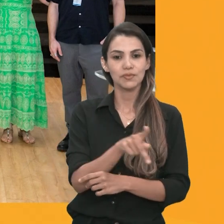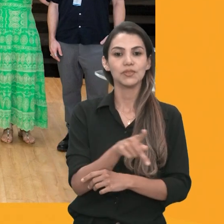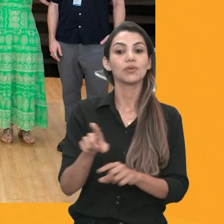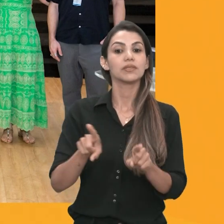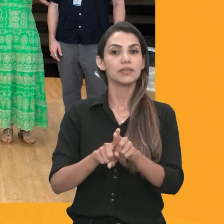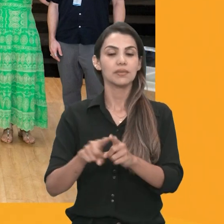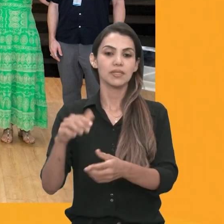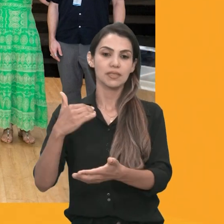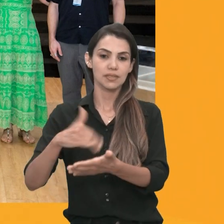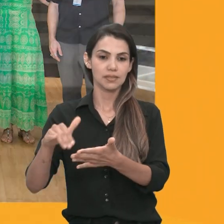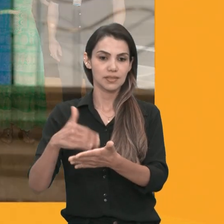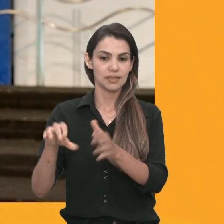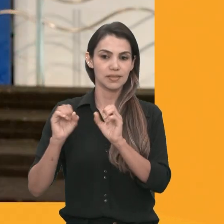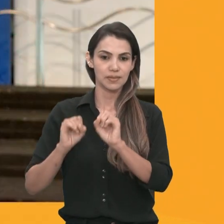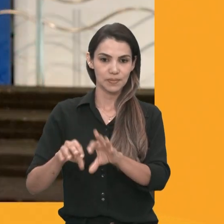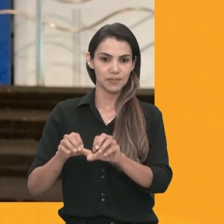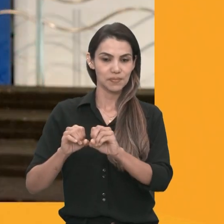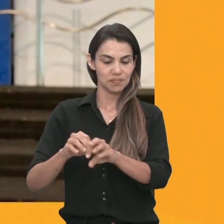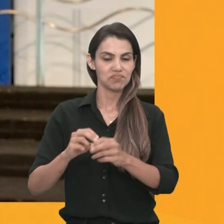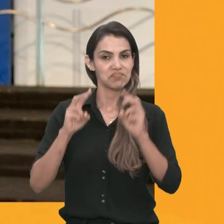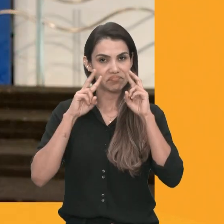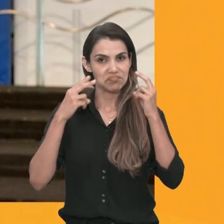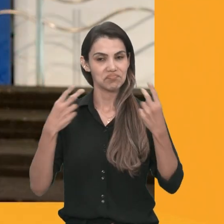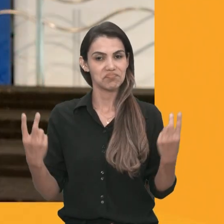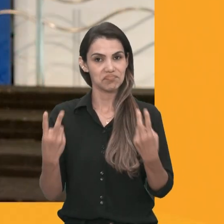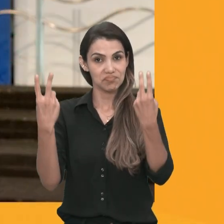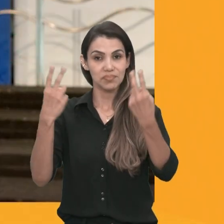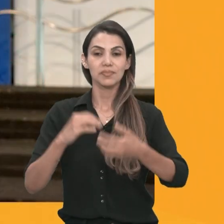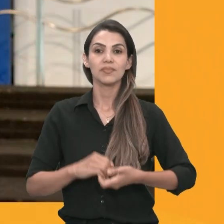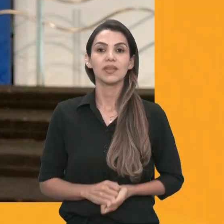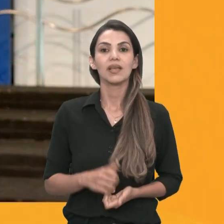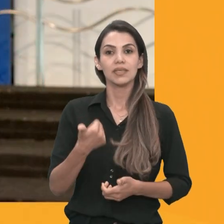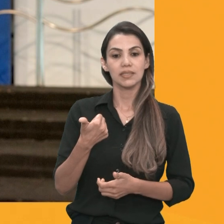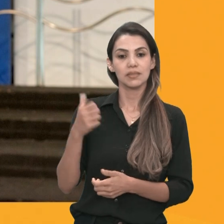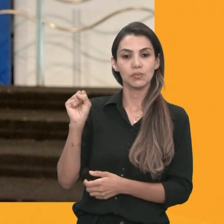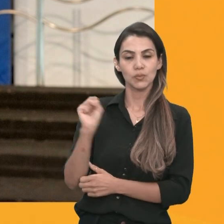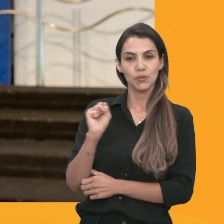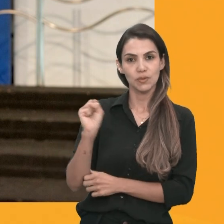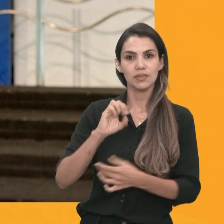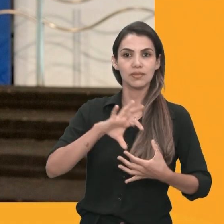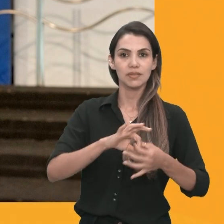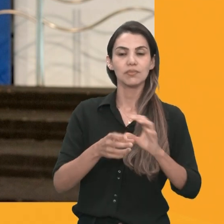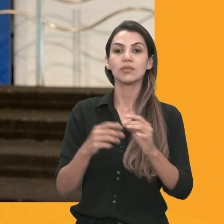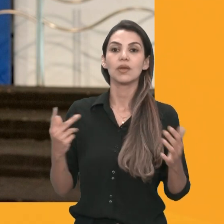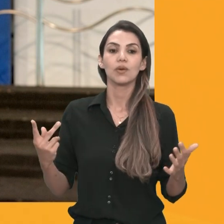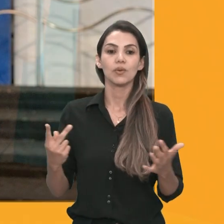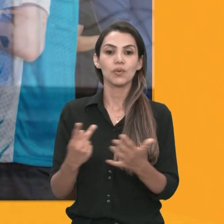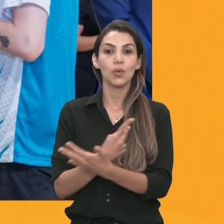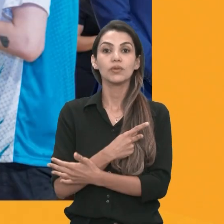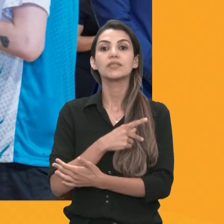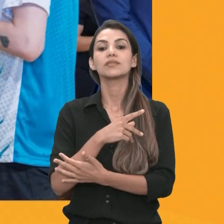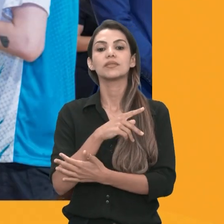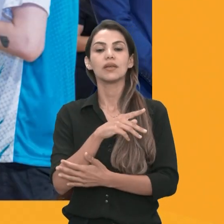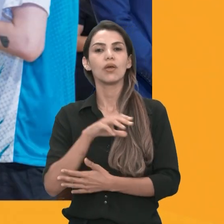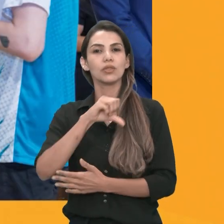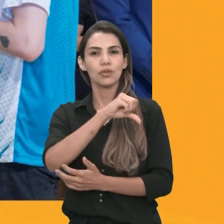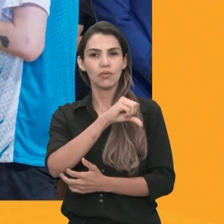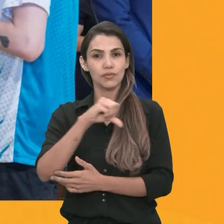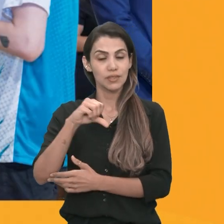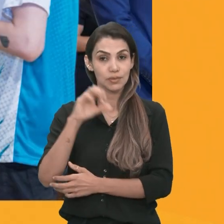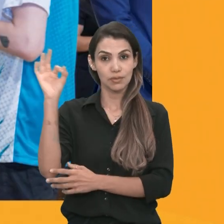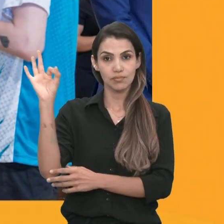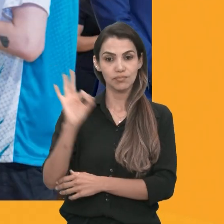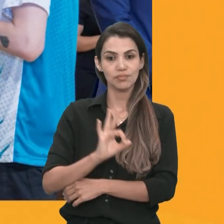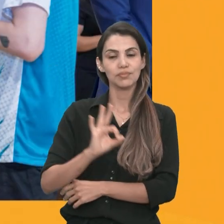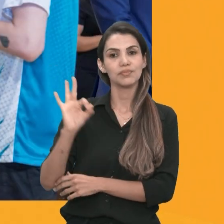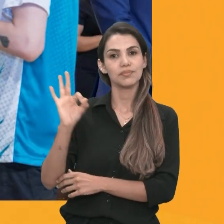secretaria de educação. A 18ª edição da Olimpíada foi realizada em mais de 99%